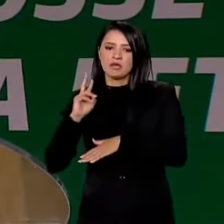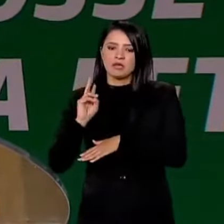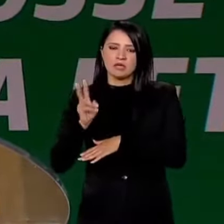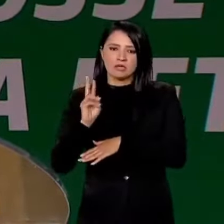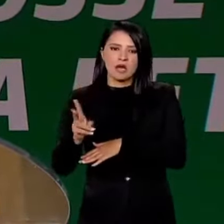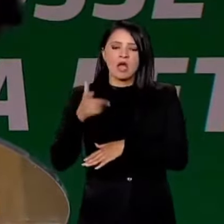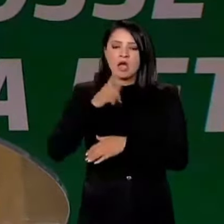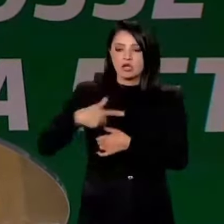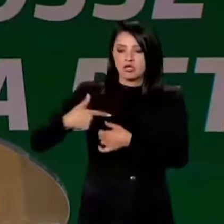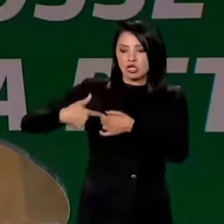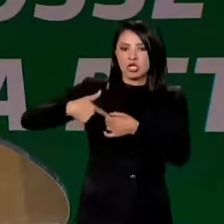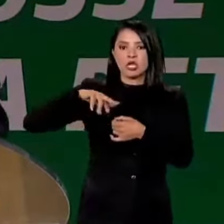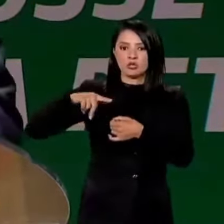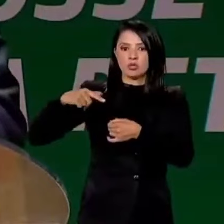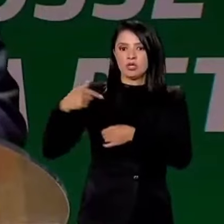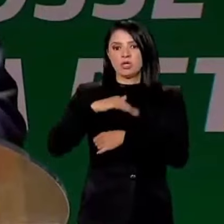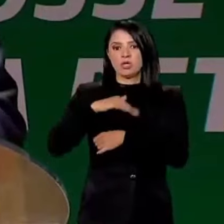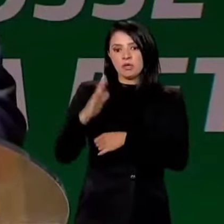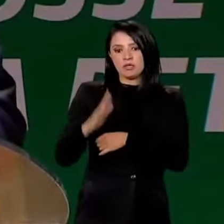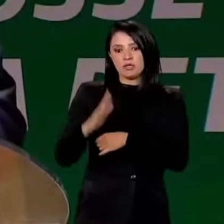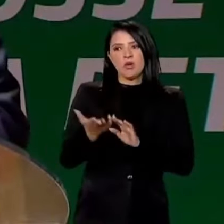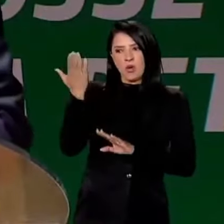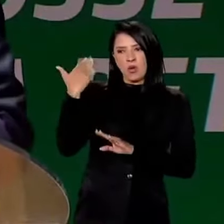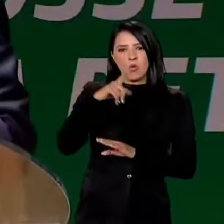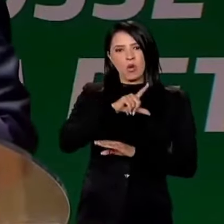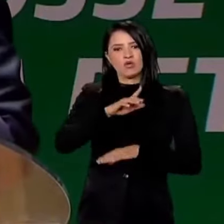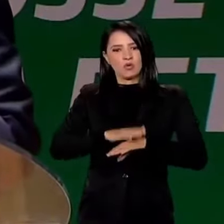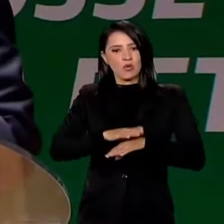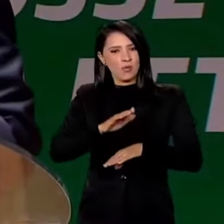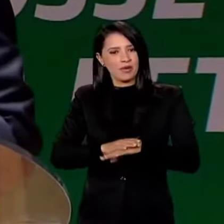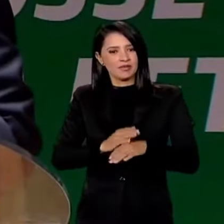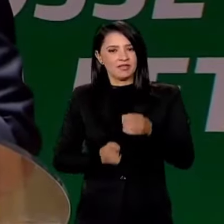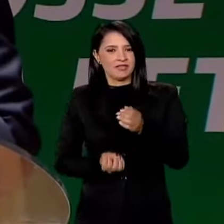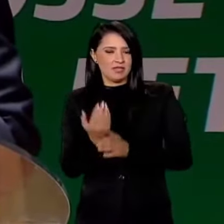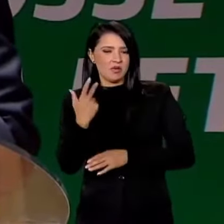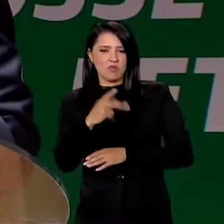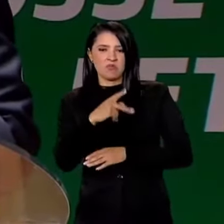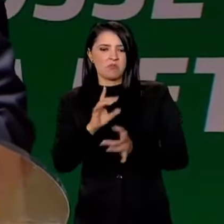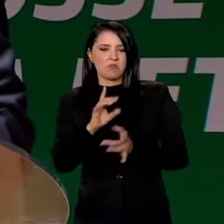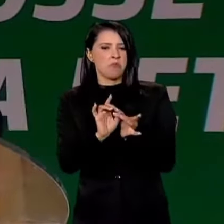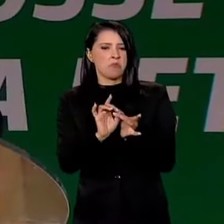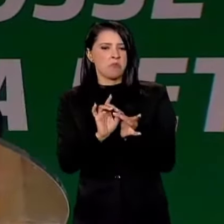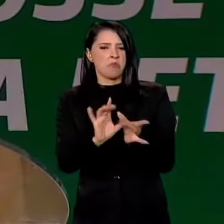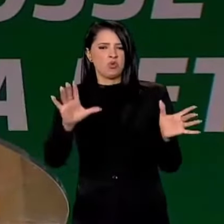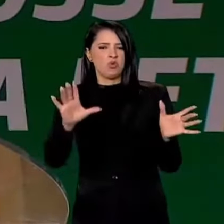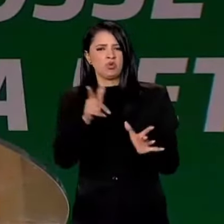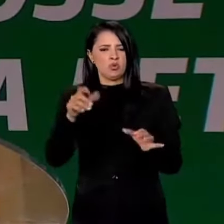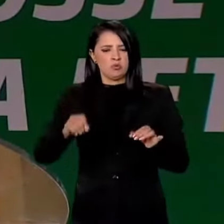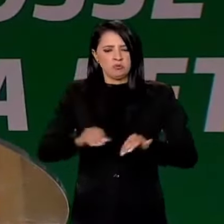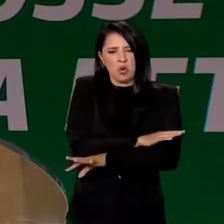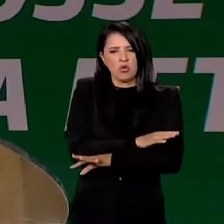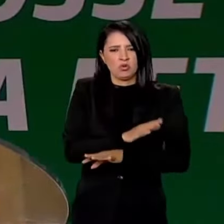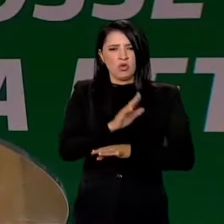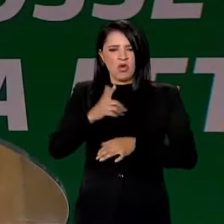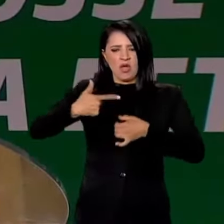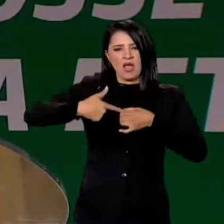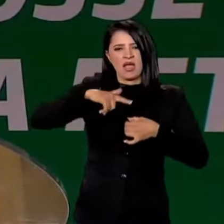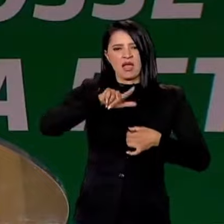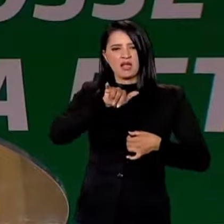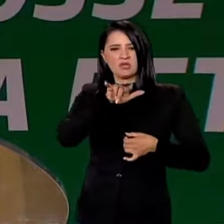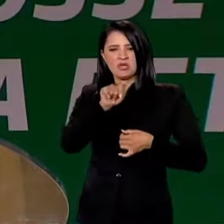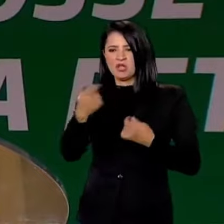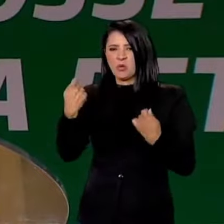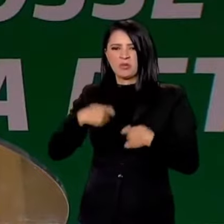gasolina para o Brasil, quando o Brasil era autossuficiente na produção de gasolina. O Brasil não precisava importar gasolina.